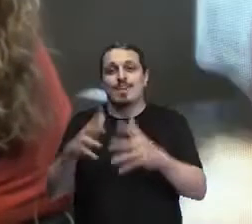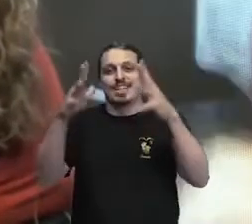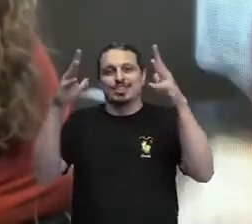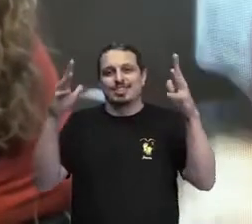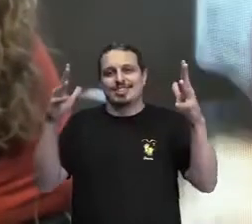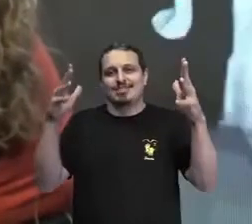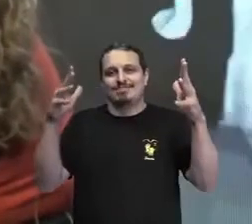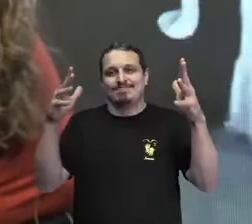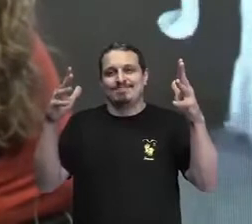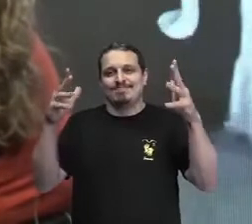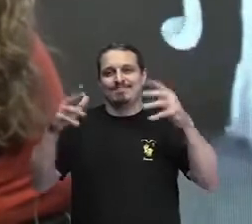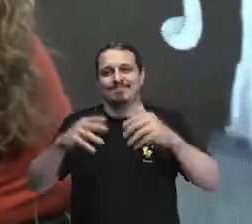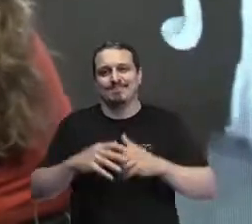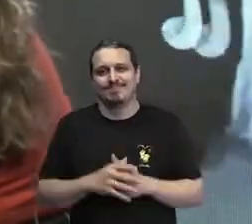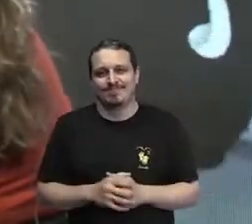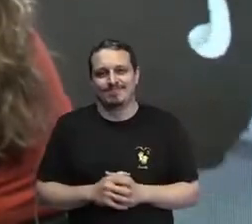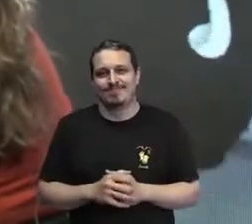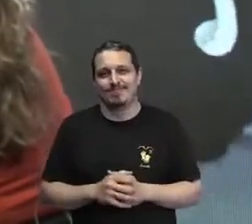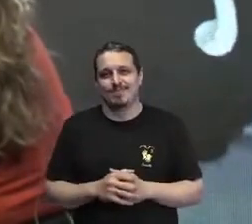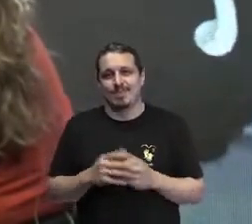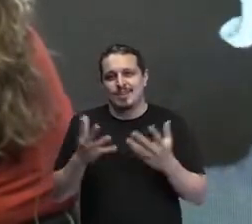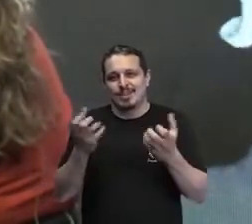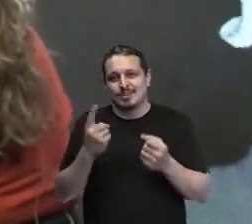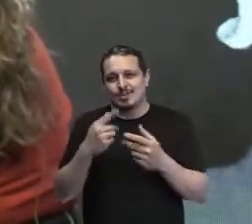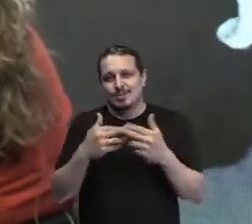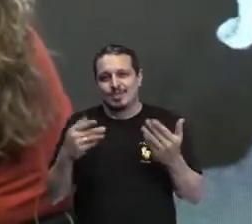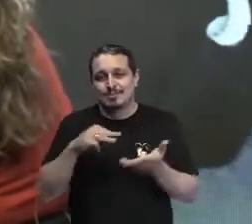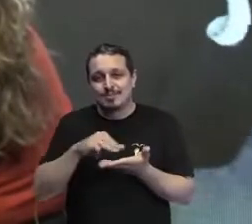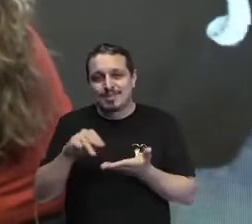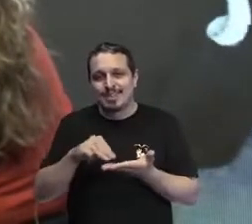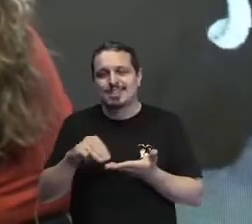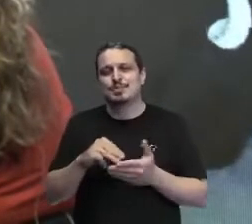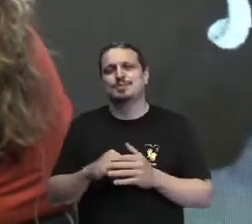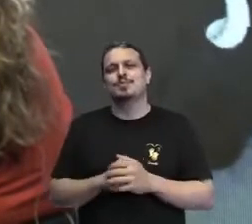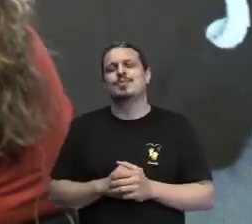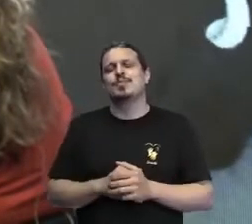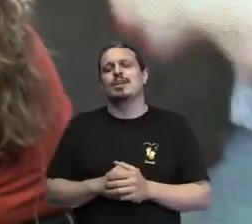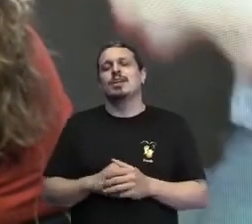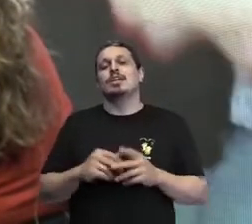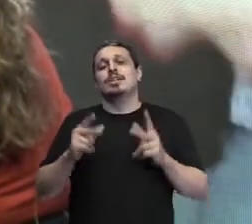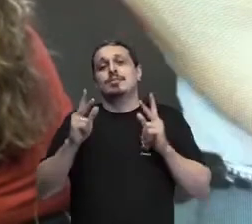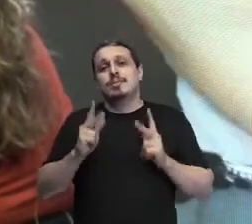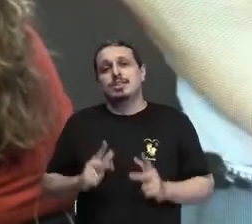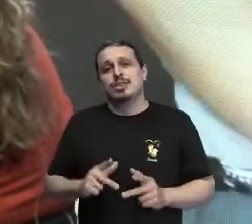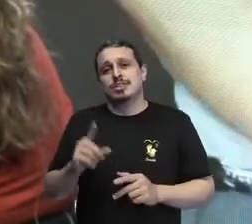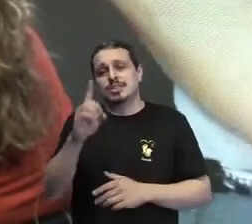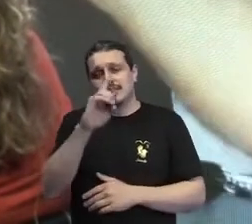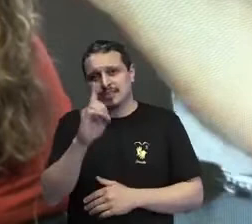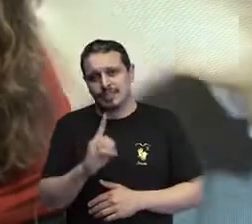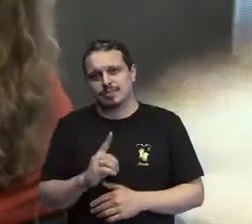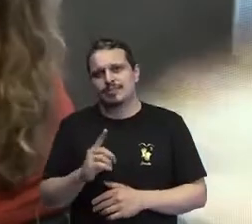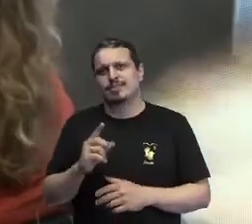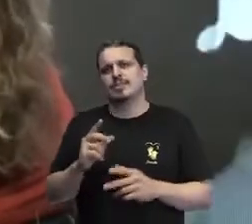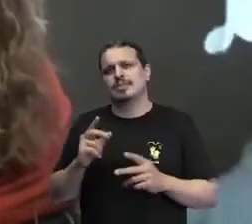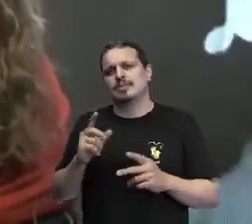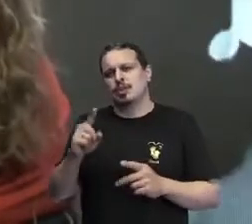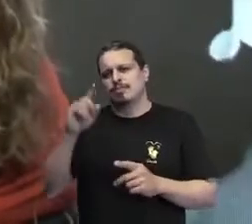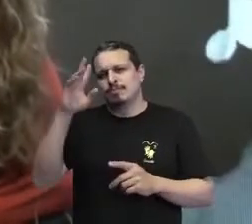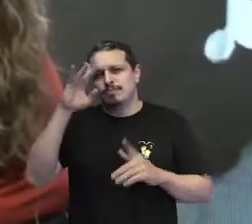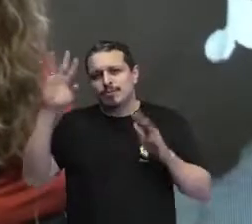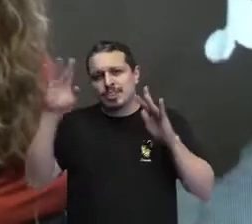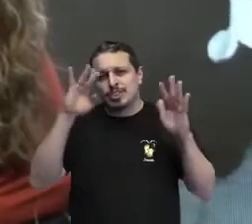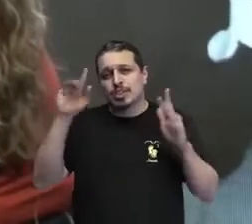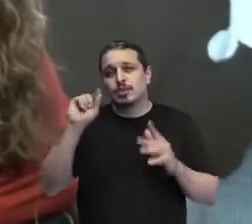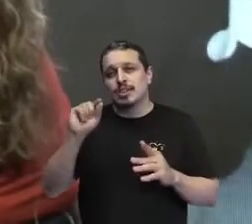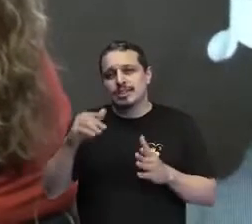Lohane, eu queria que você deixasse uma mensagem pra todas as pessoas com deficiência do Brasil, que também sonham em veredar pelo caminho